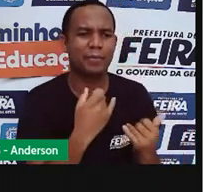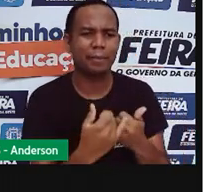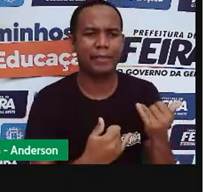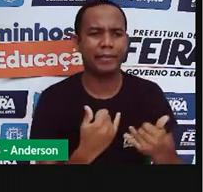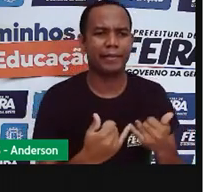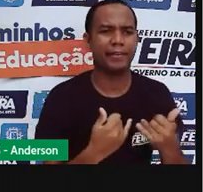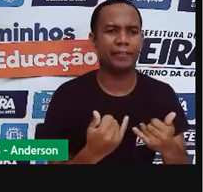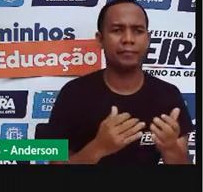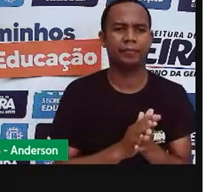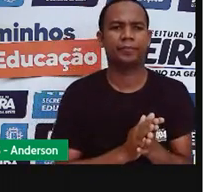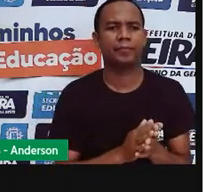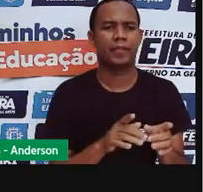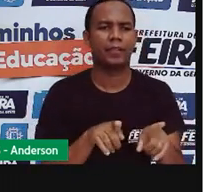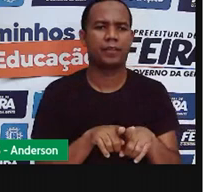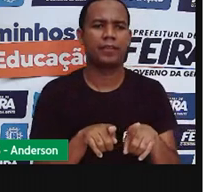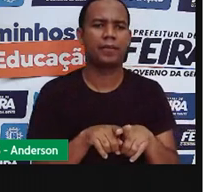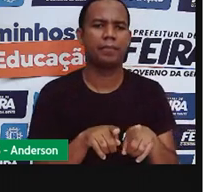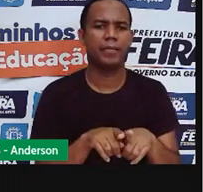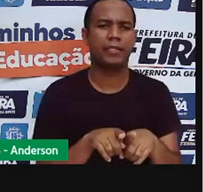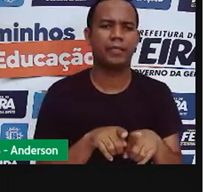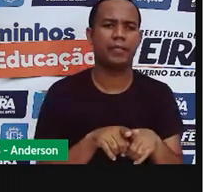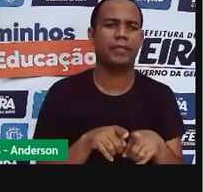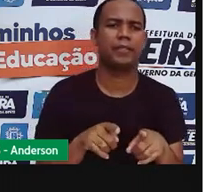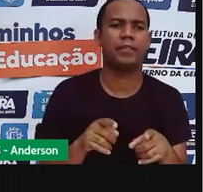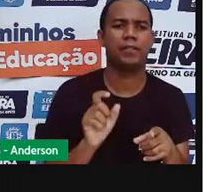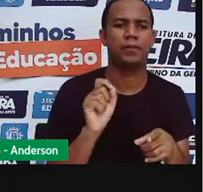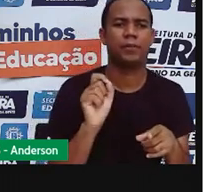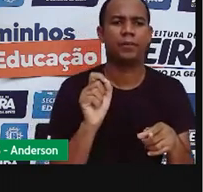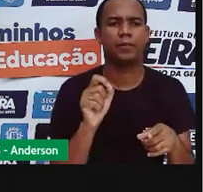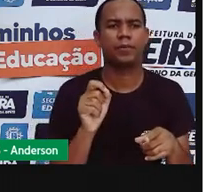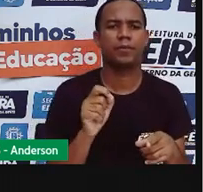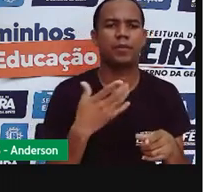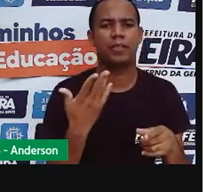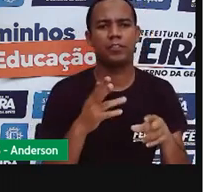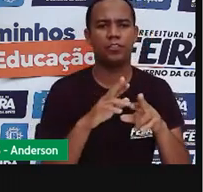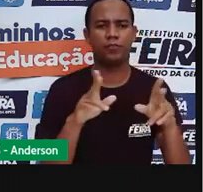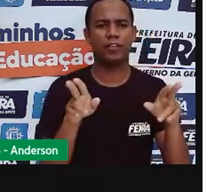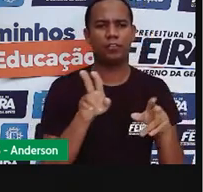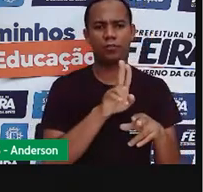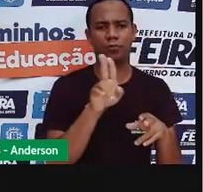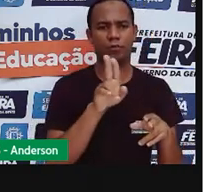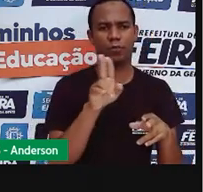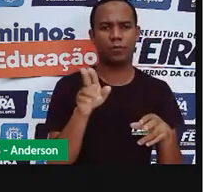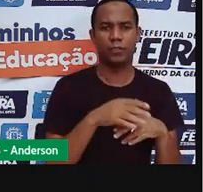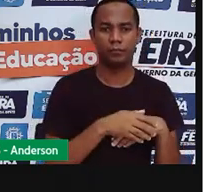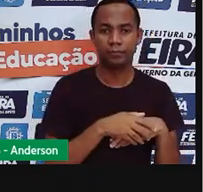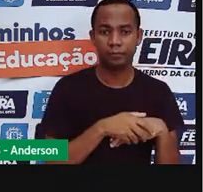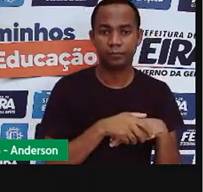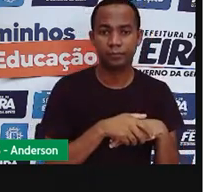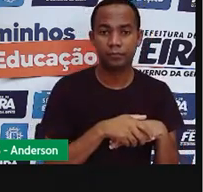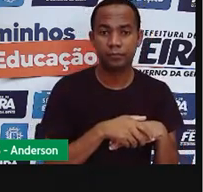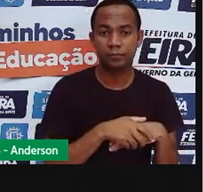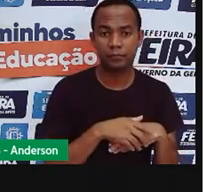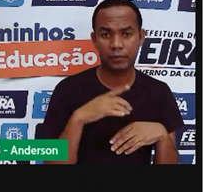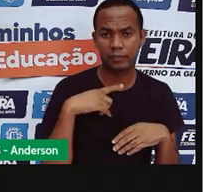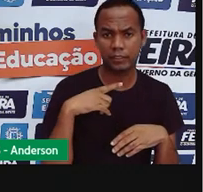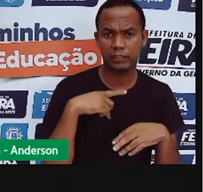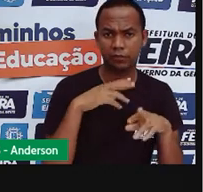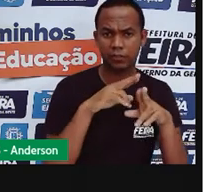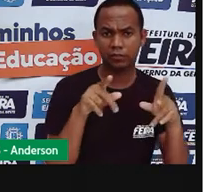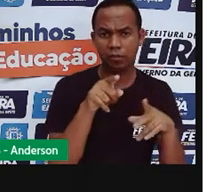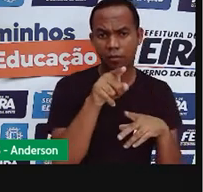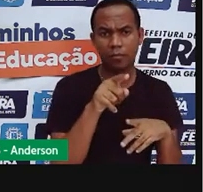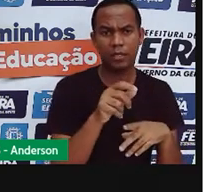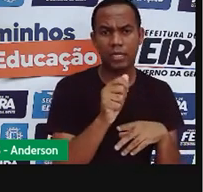chamado de Onete, Bato, Ariós, Telhos, né? Chocos,